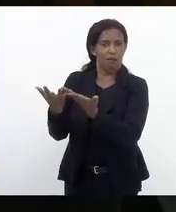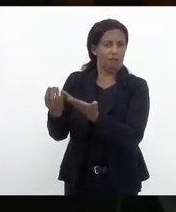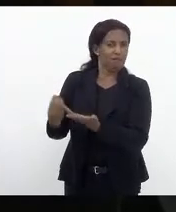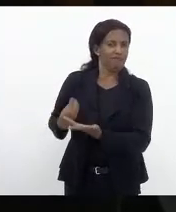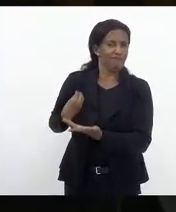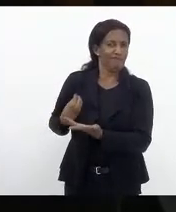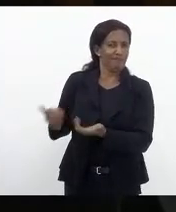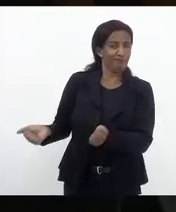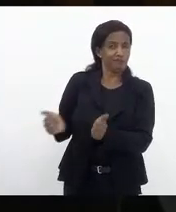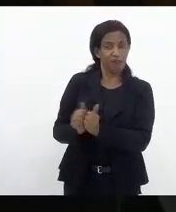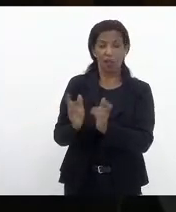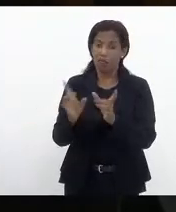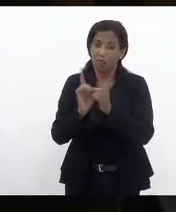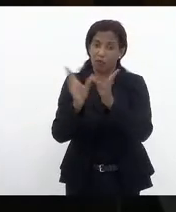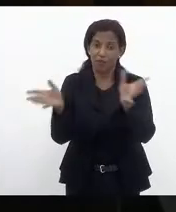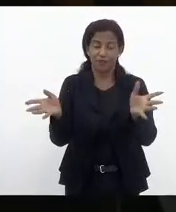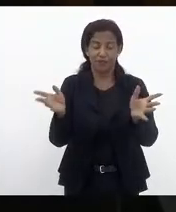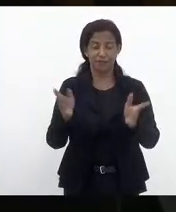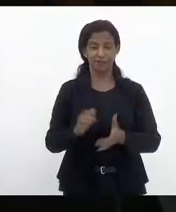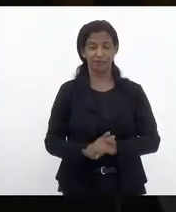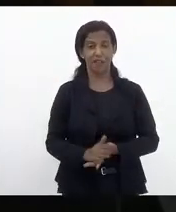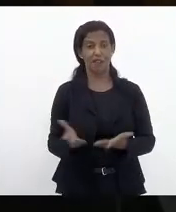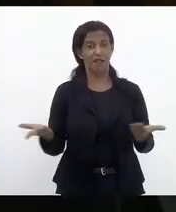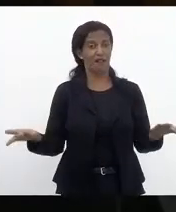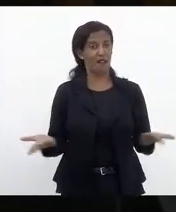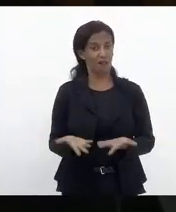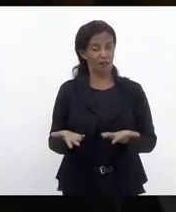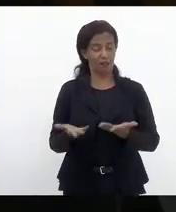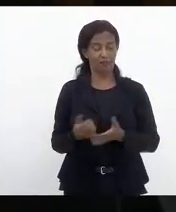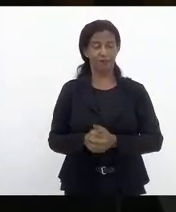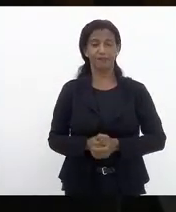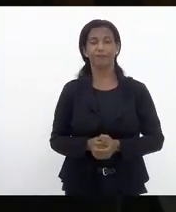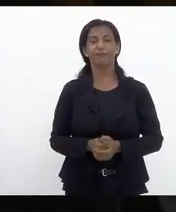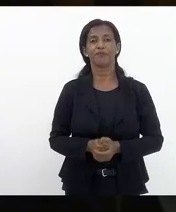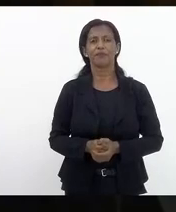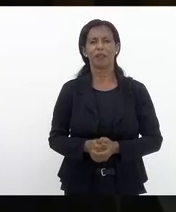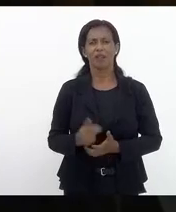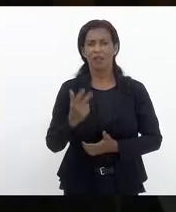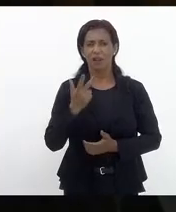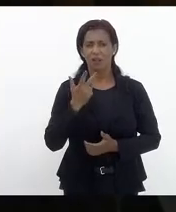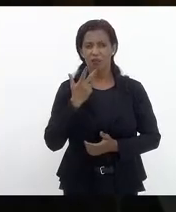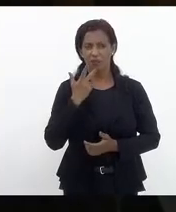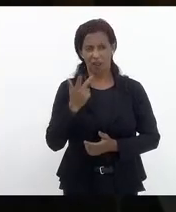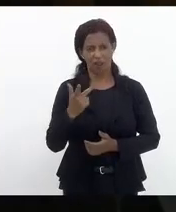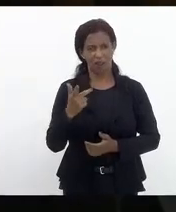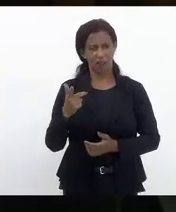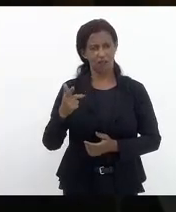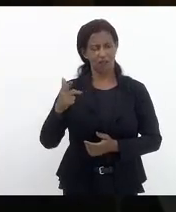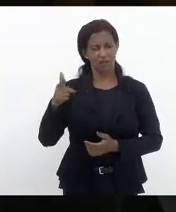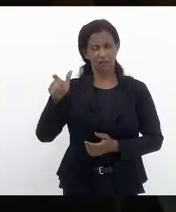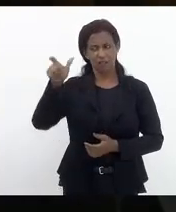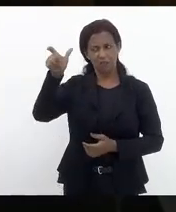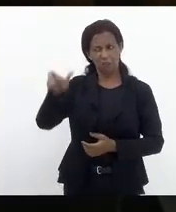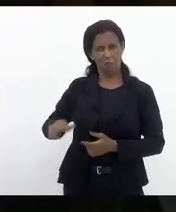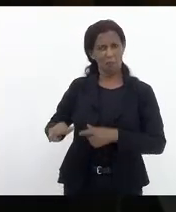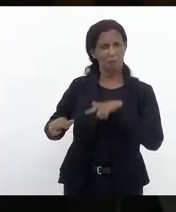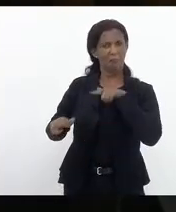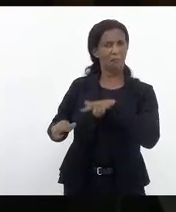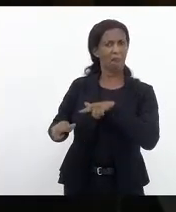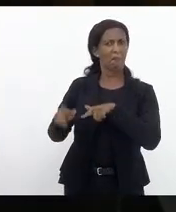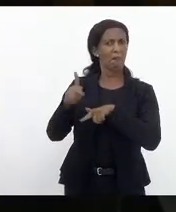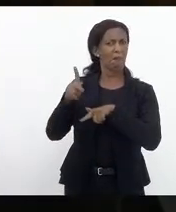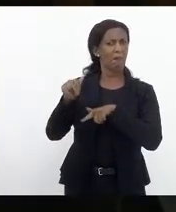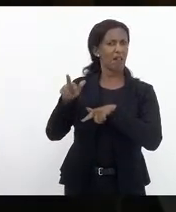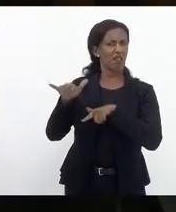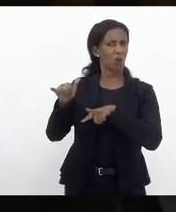é a democracia agora senhor presidente dizer que um patriota dizer que alguém